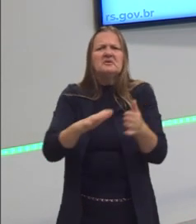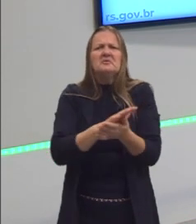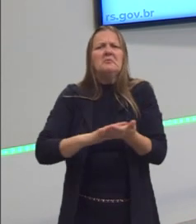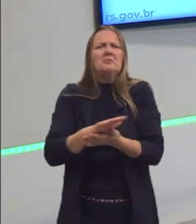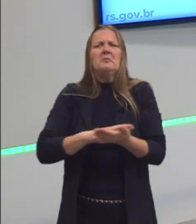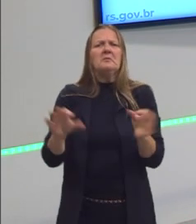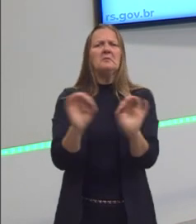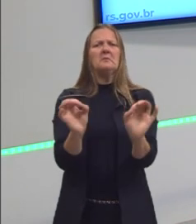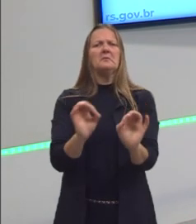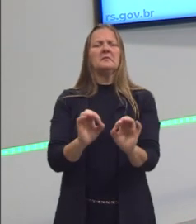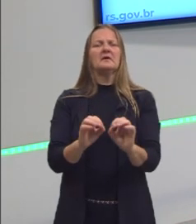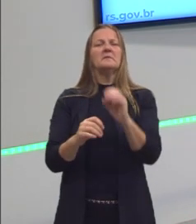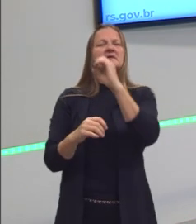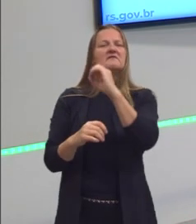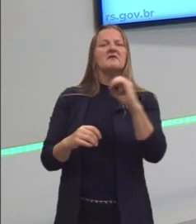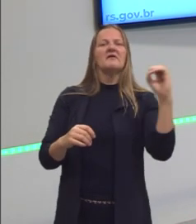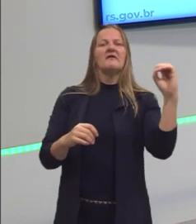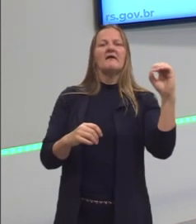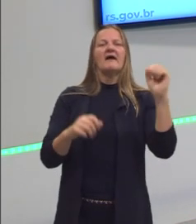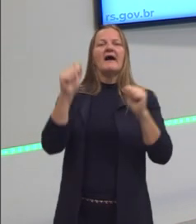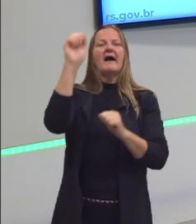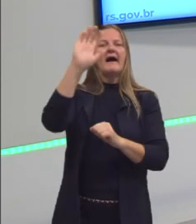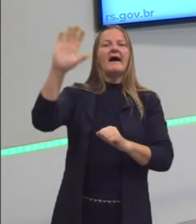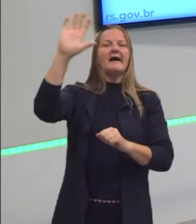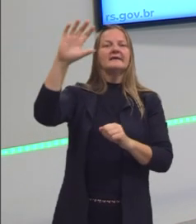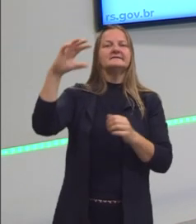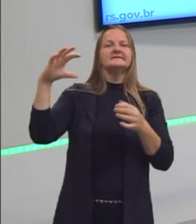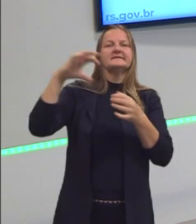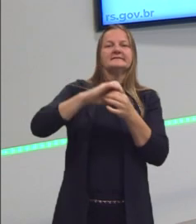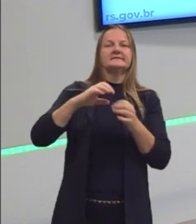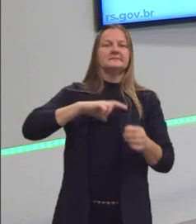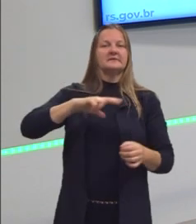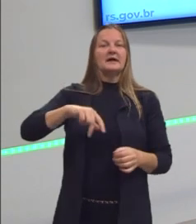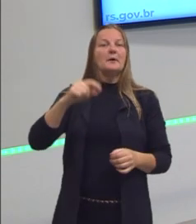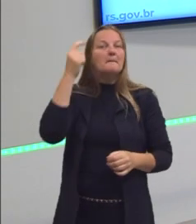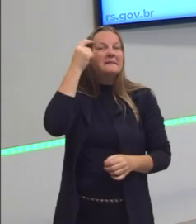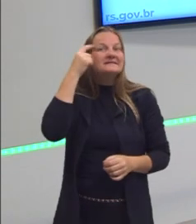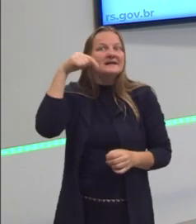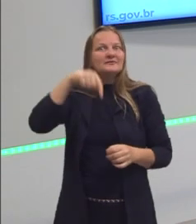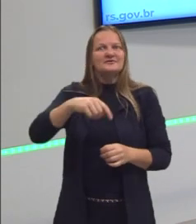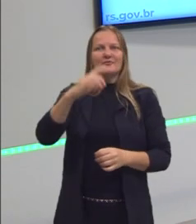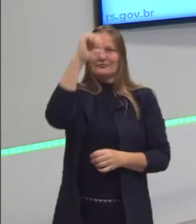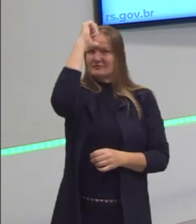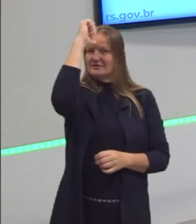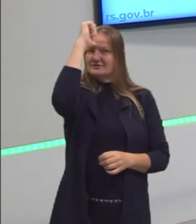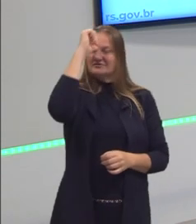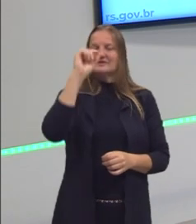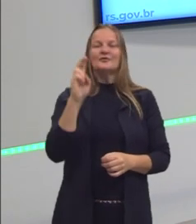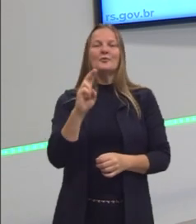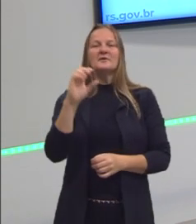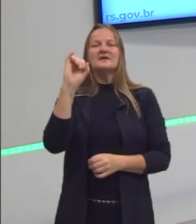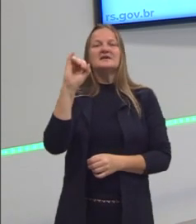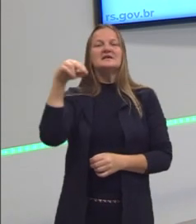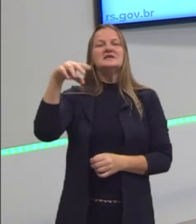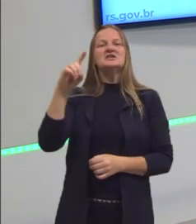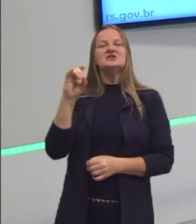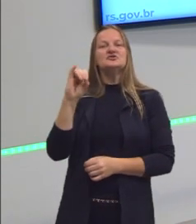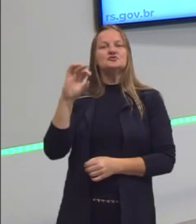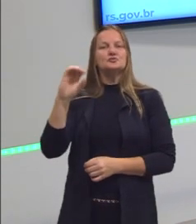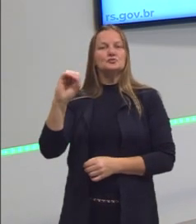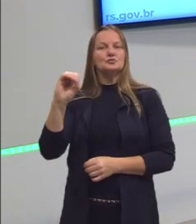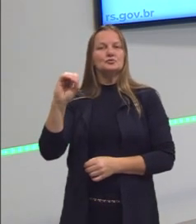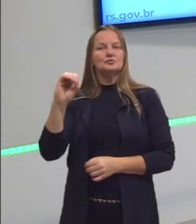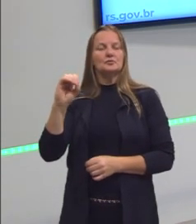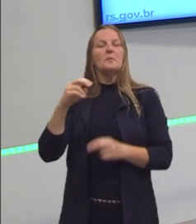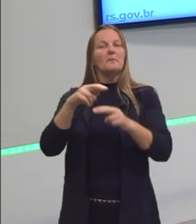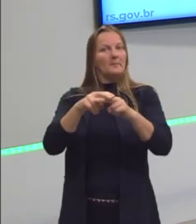território lá do Oriente, lá da Ásia. Eles achavam que tinham chegado na Índia e chamaram os povos nativos daqui, então, de índios